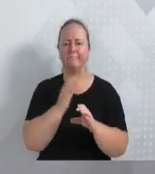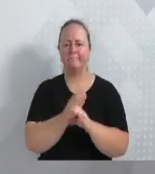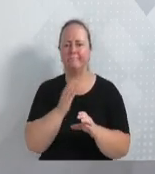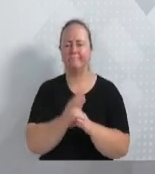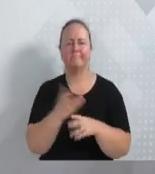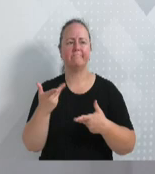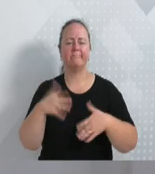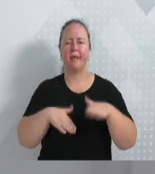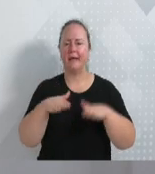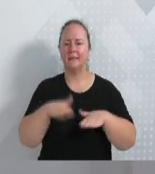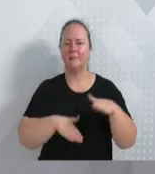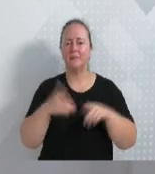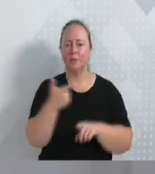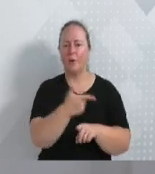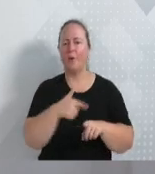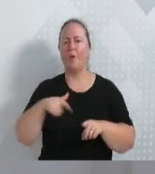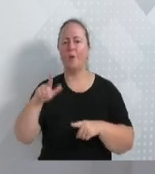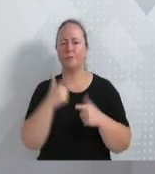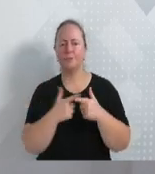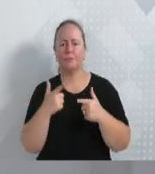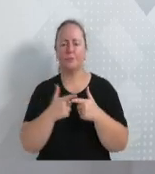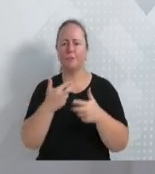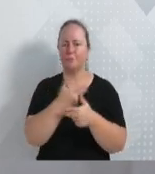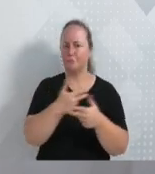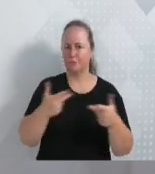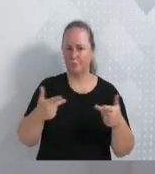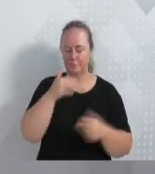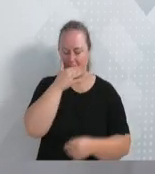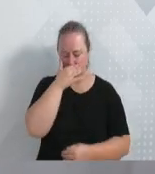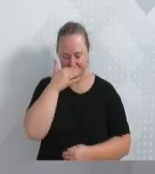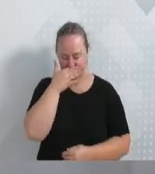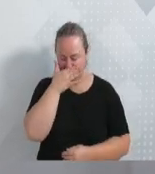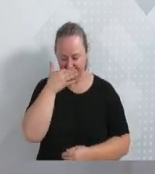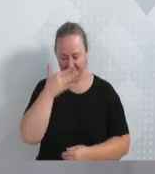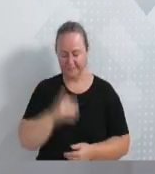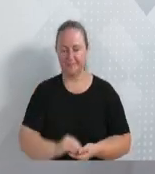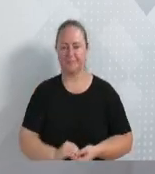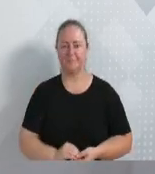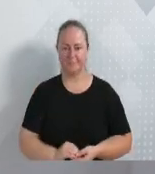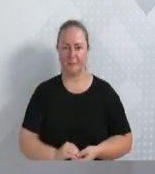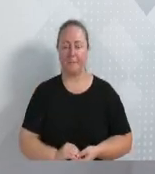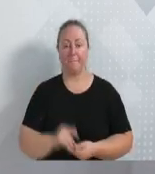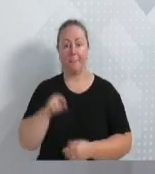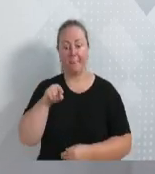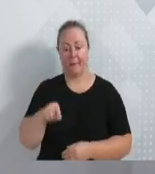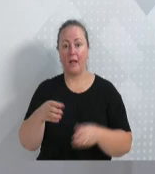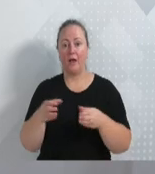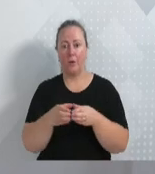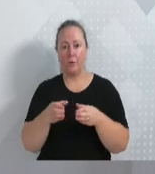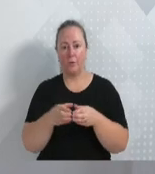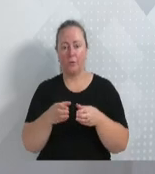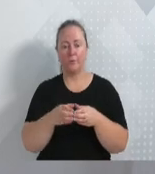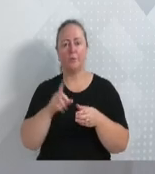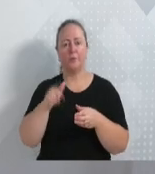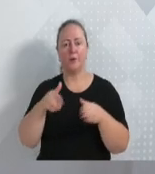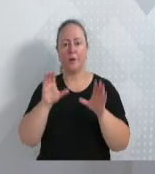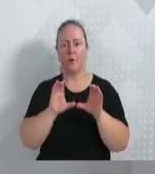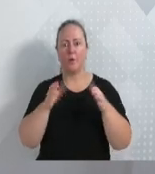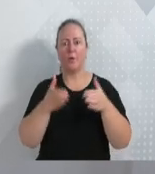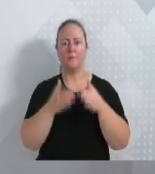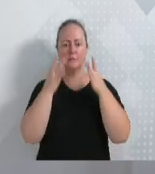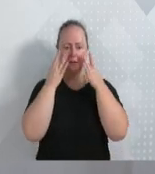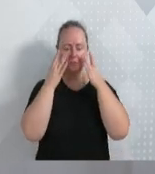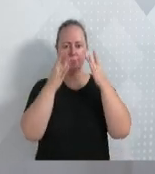ou seja, por alguma outra dificuldade qualquer. Ou seja, esses grupos são comissões que olham para o